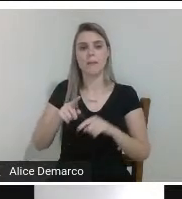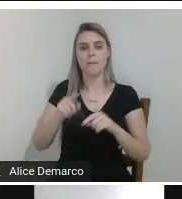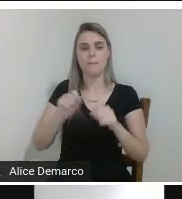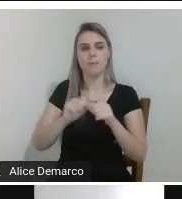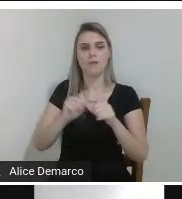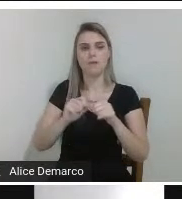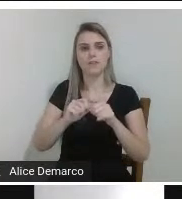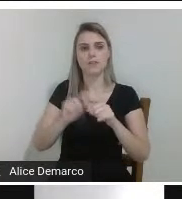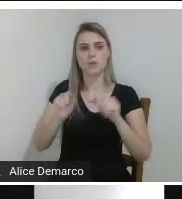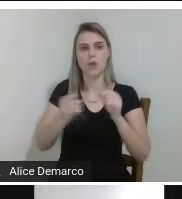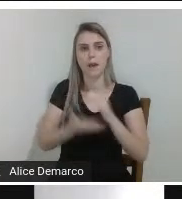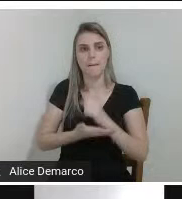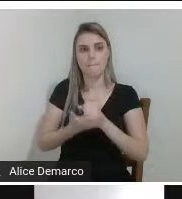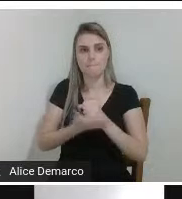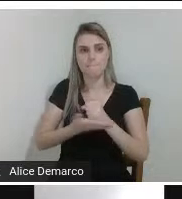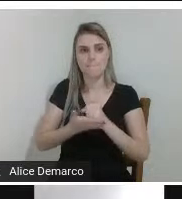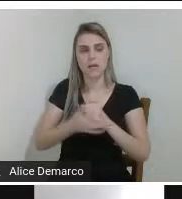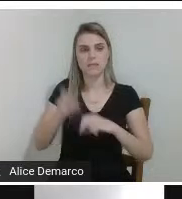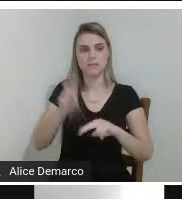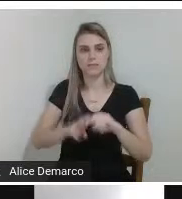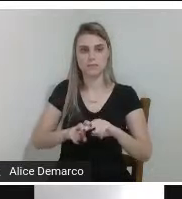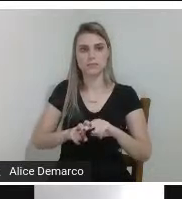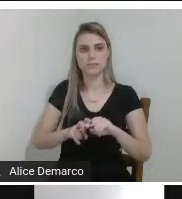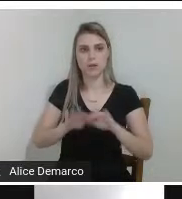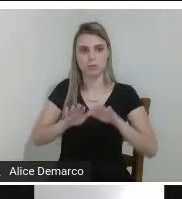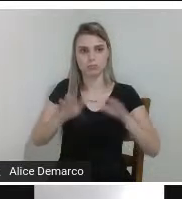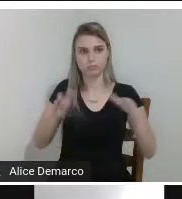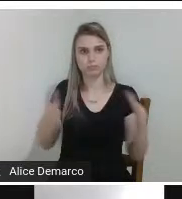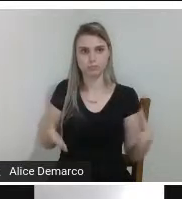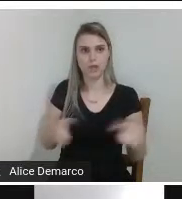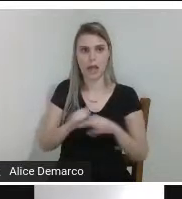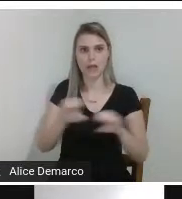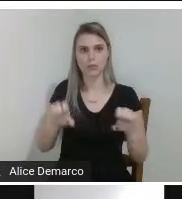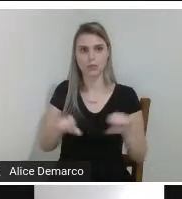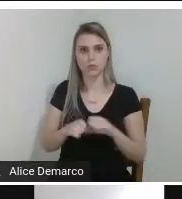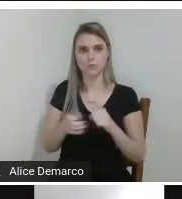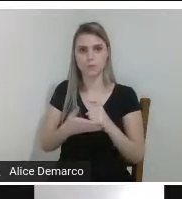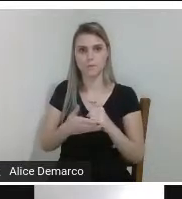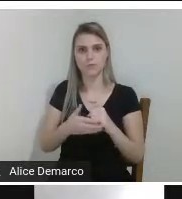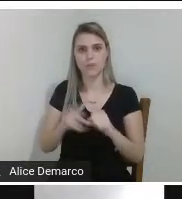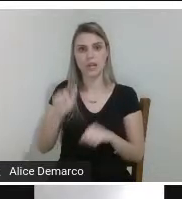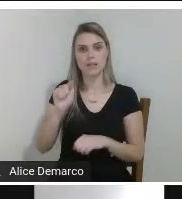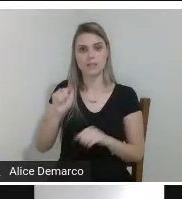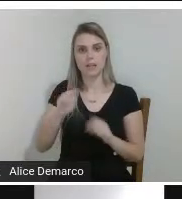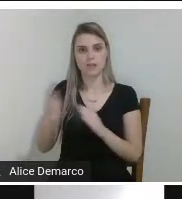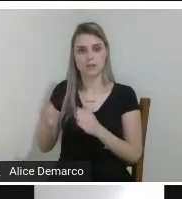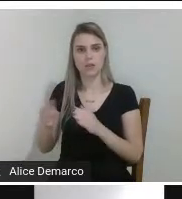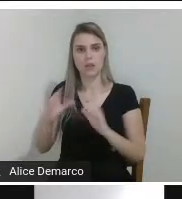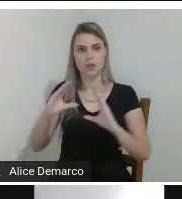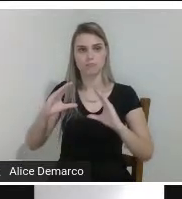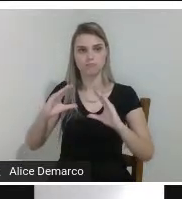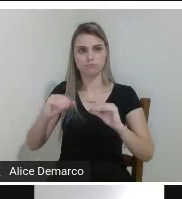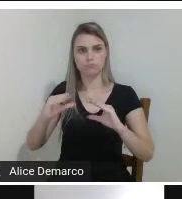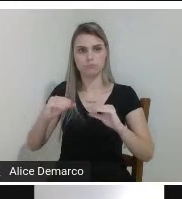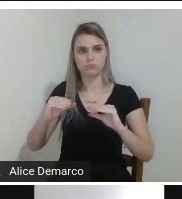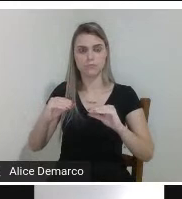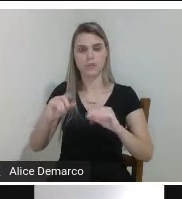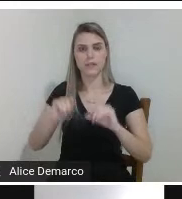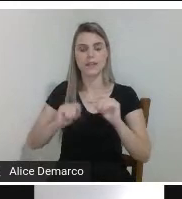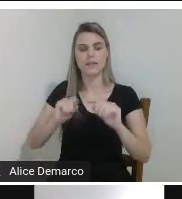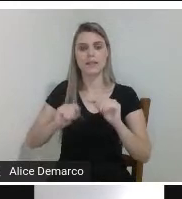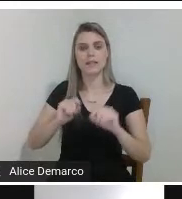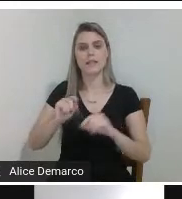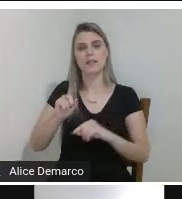fabricação da base da cadeira a cadeira em si na figura 7 o colchonete que seria um revestimento no